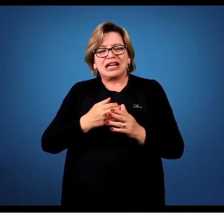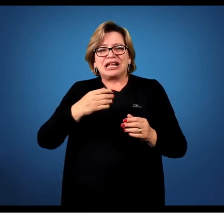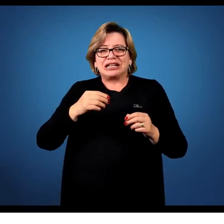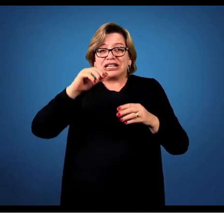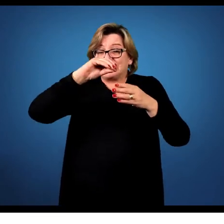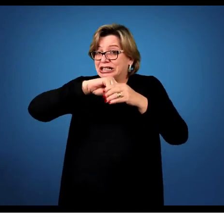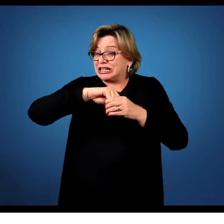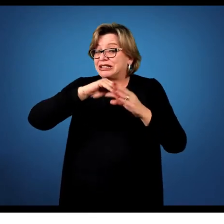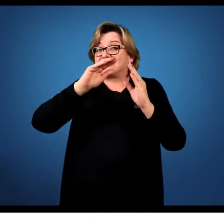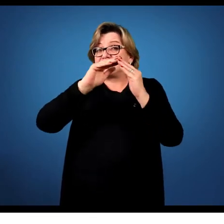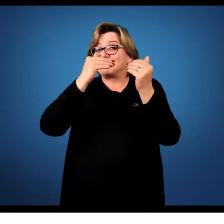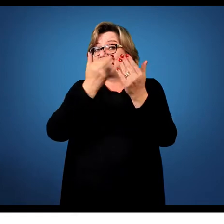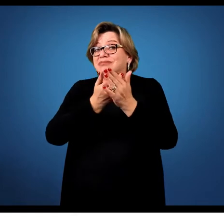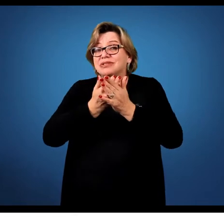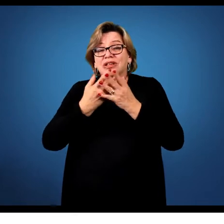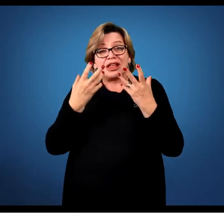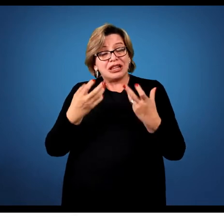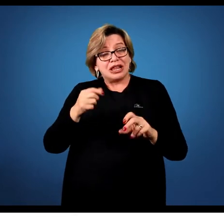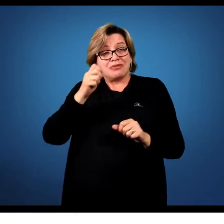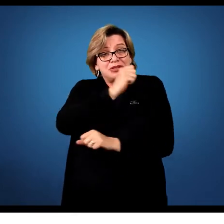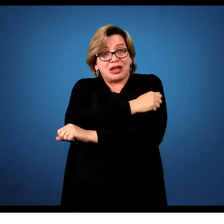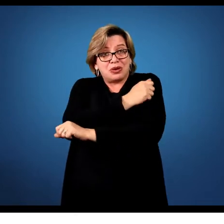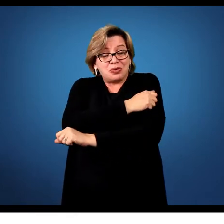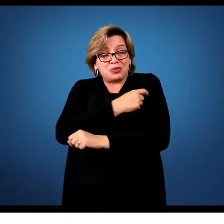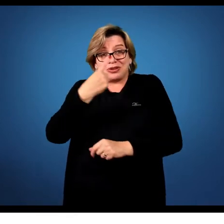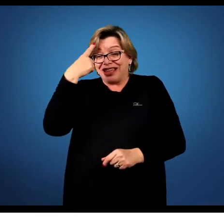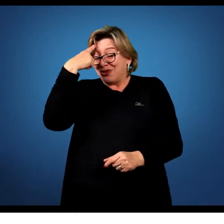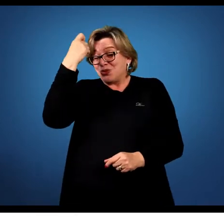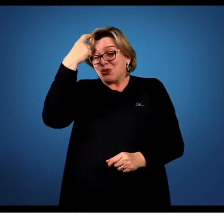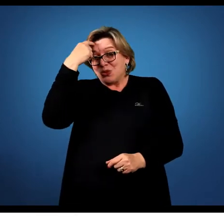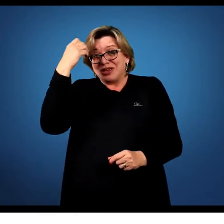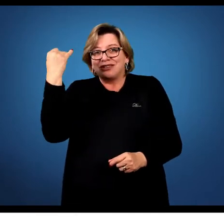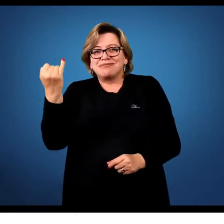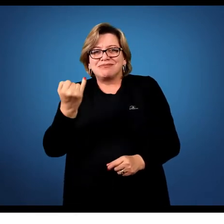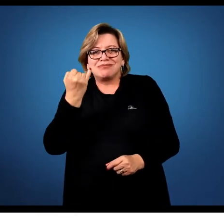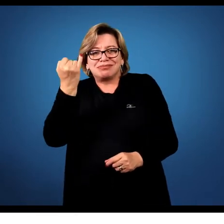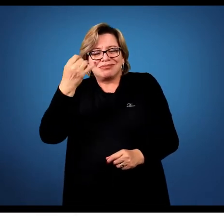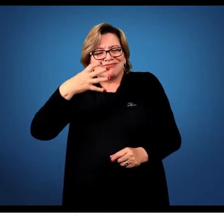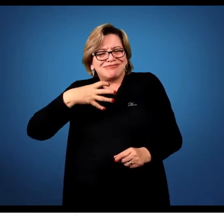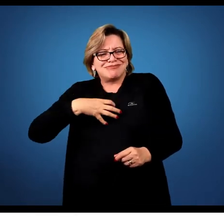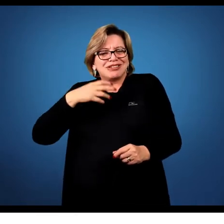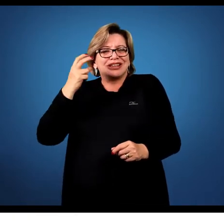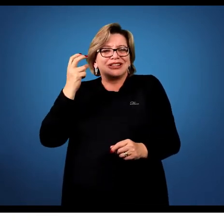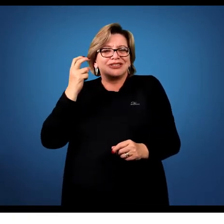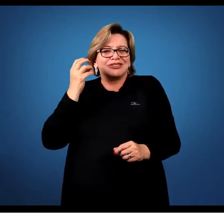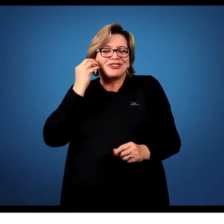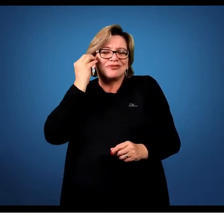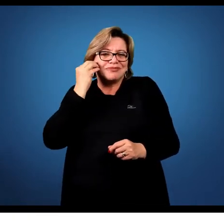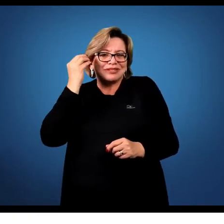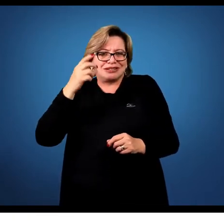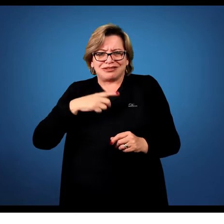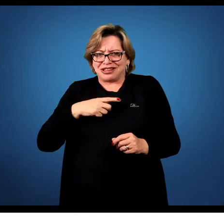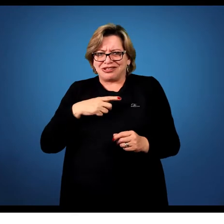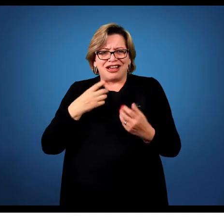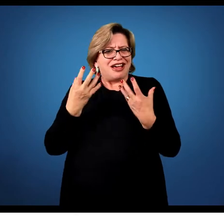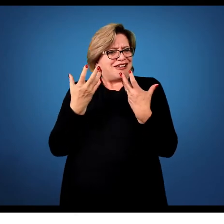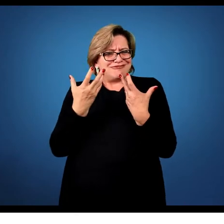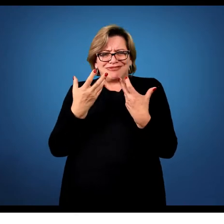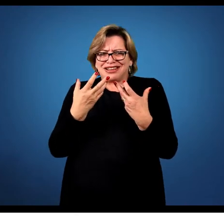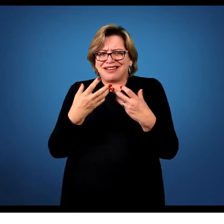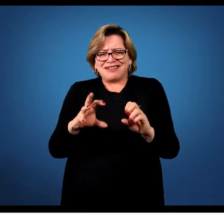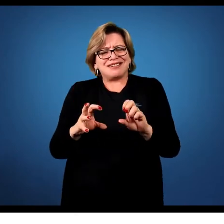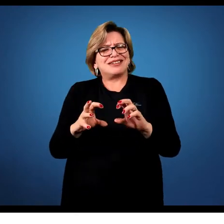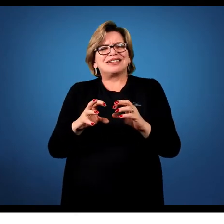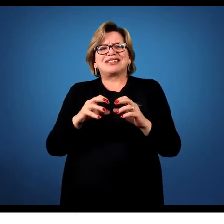aluno realmente tenha sentido a experiência. Não buscando que o aluno saia da sala de aula artista, mas que ele saia